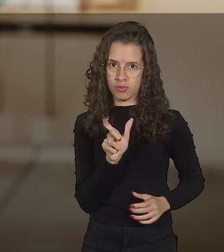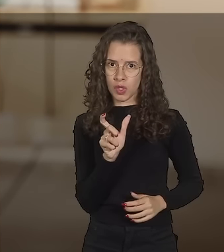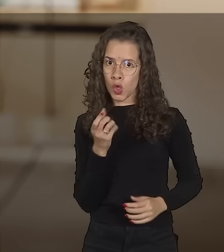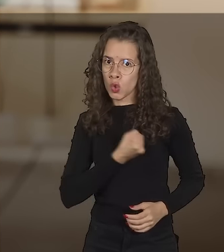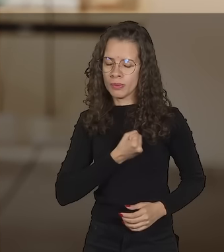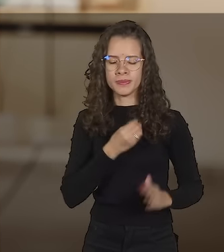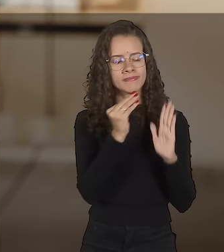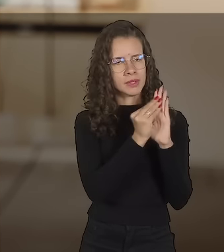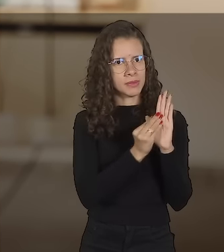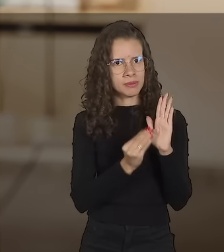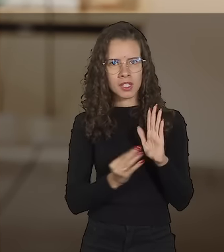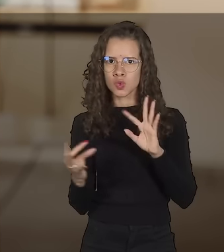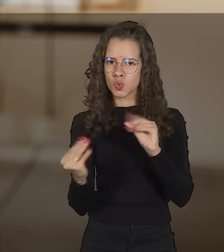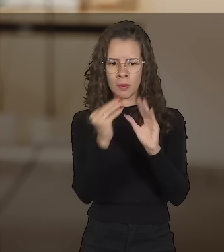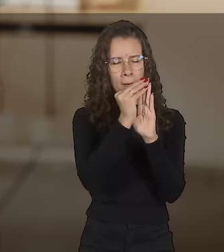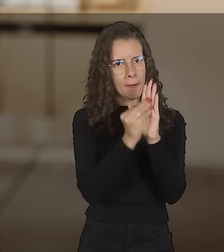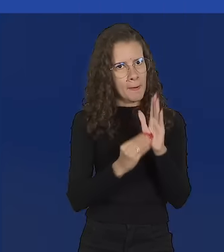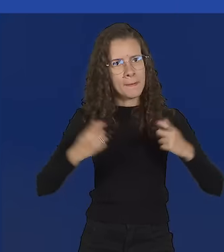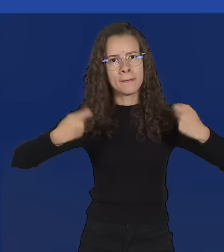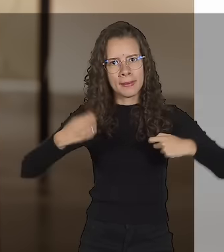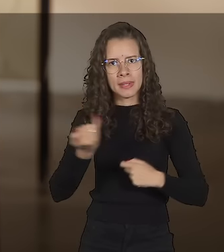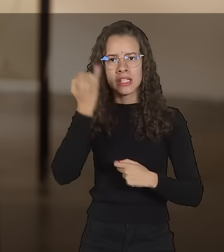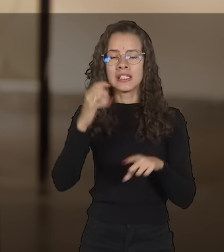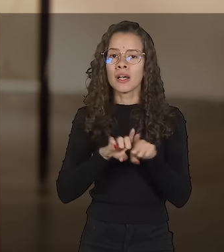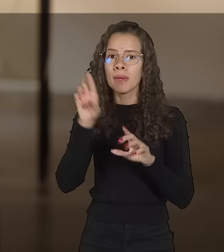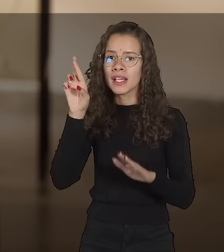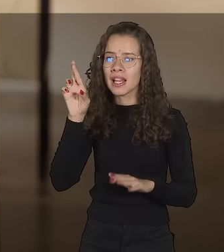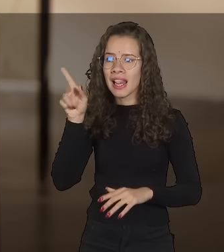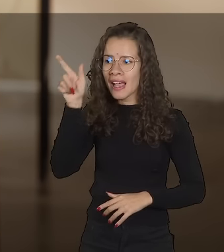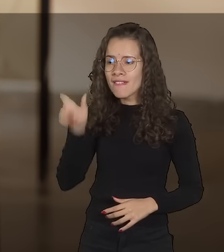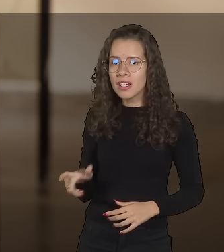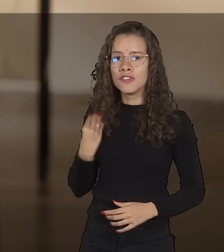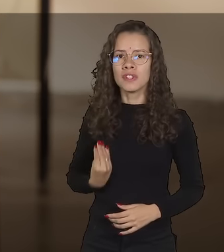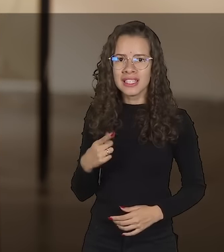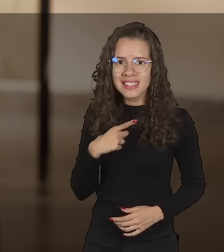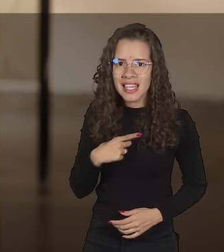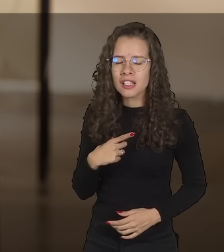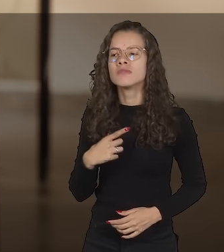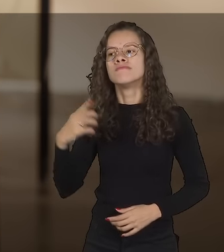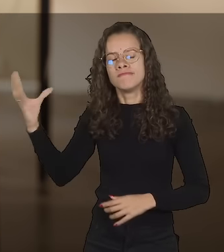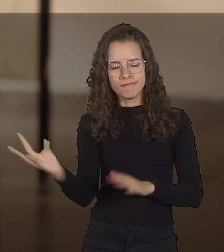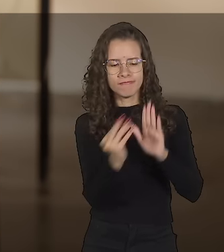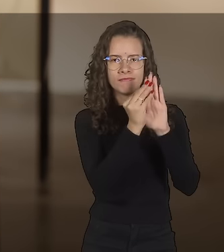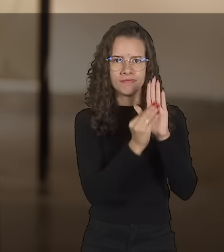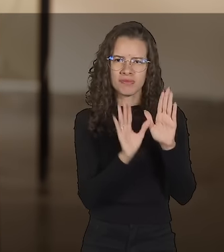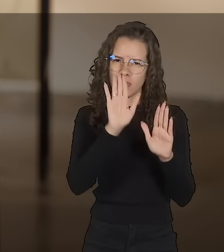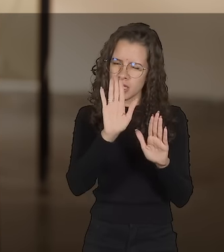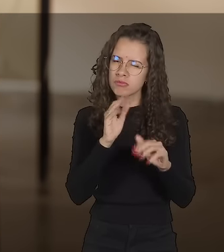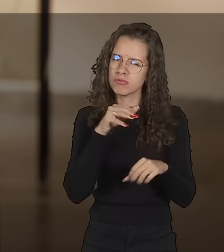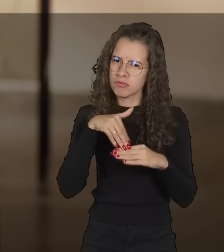título eleitoral na ata no campo apropriado. O registro da presença também será feito ao final da votação.